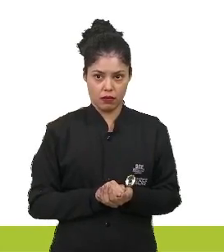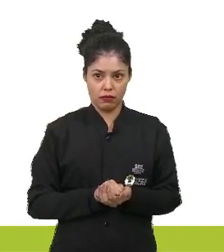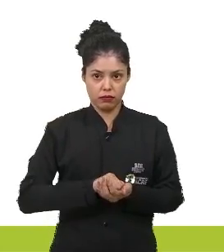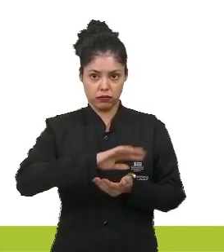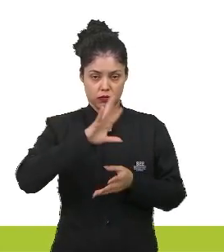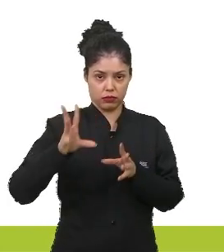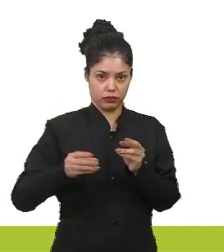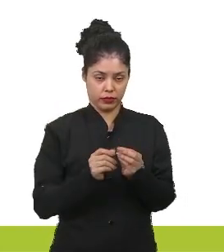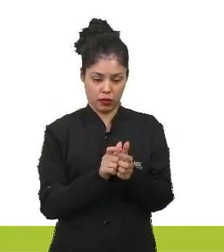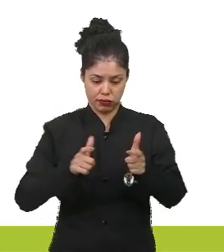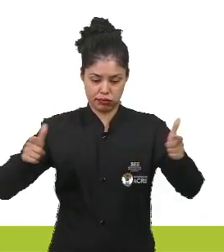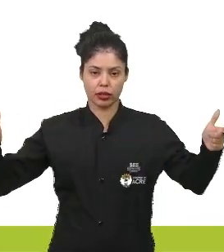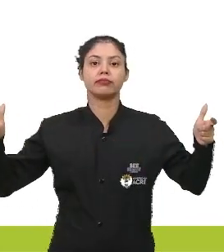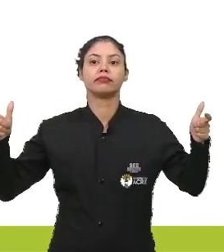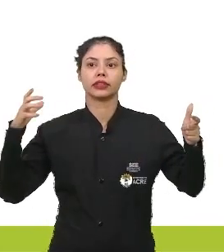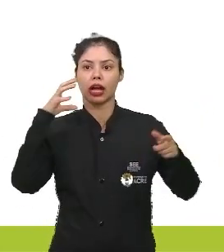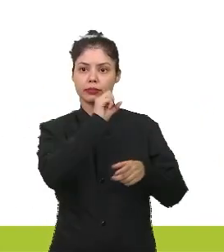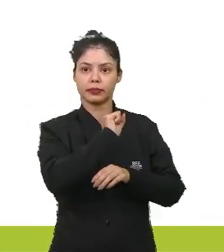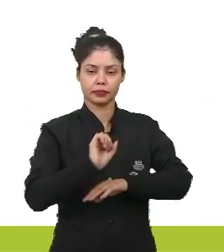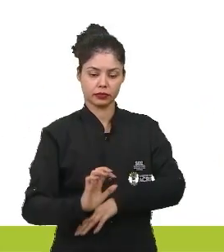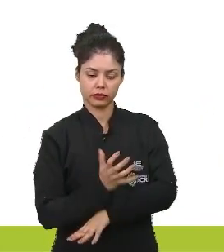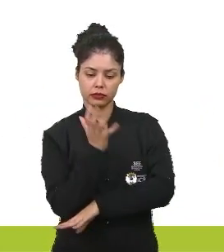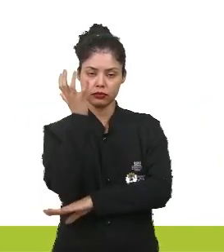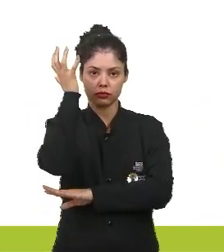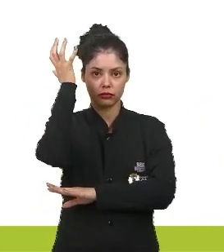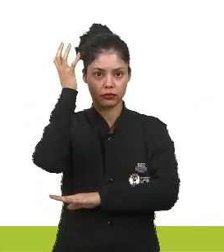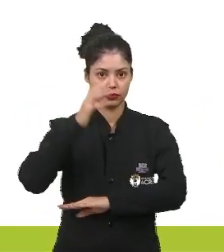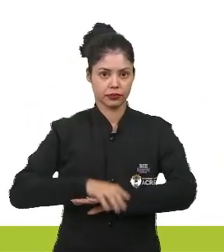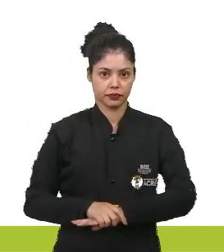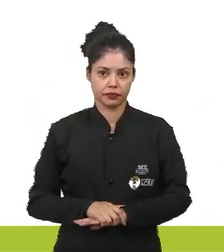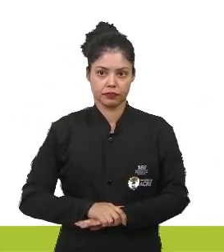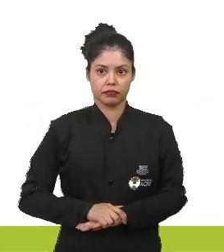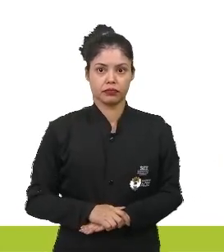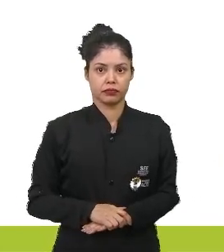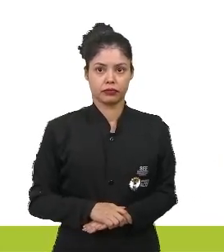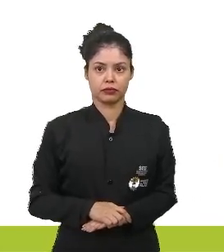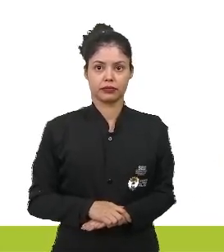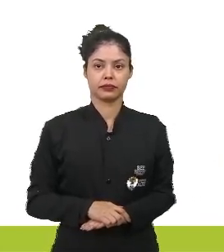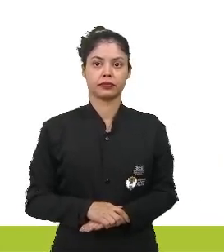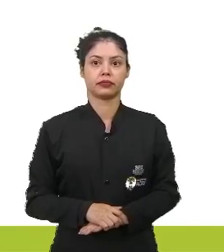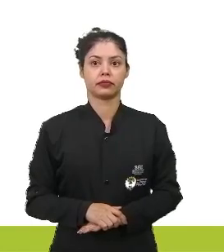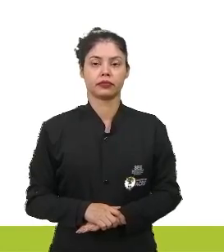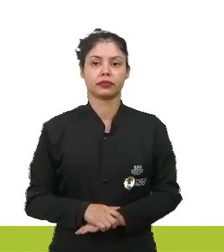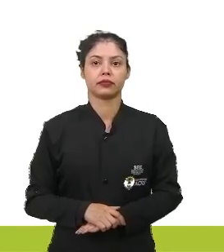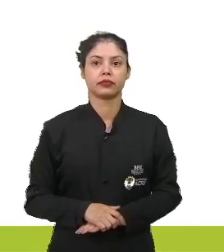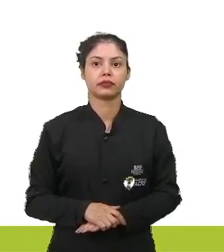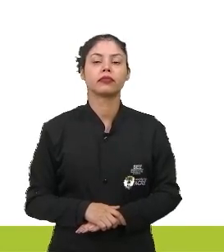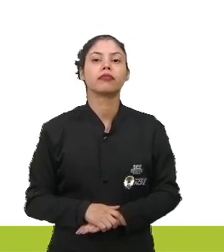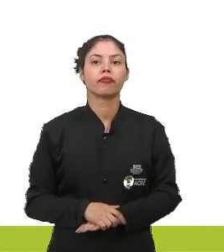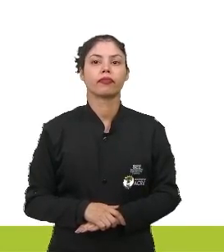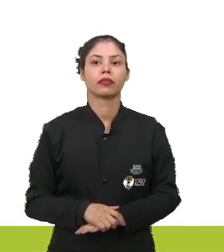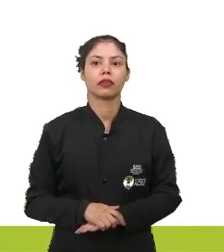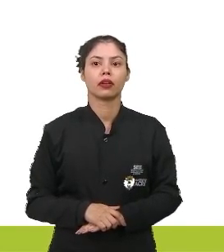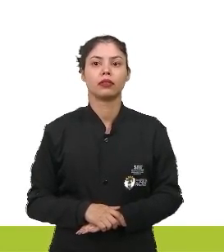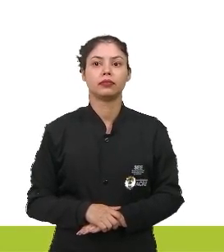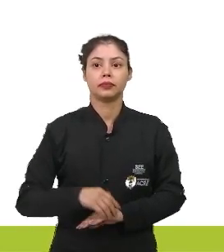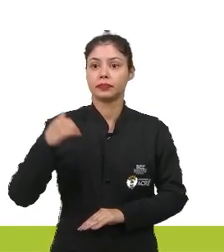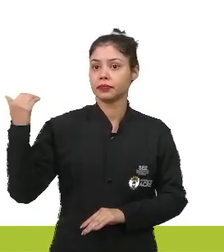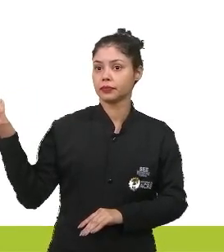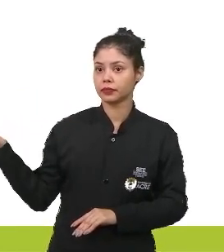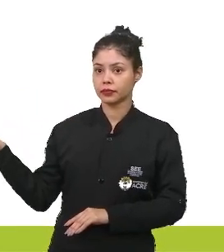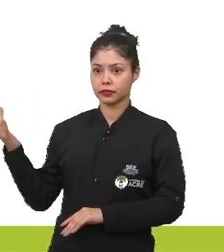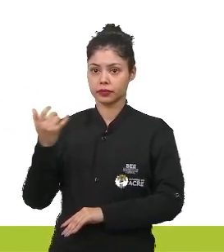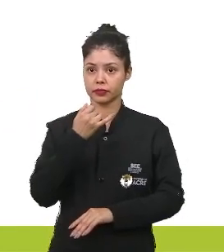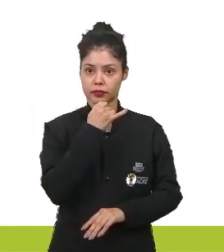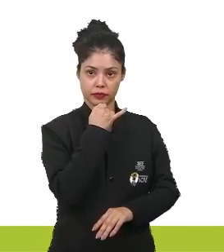complexidade está bem alta. Ok? Muito bem. Vamos adiante. Aqui nós